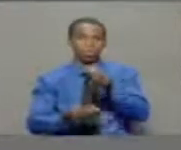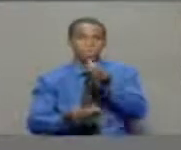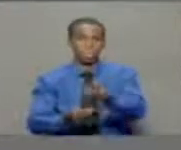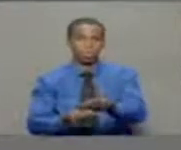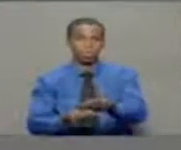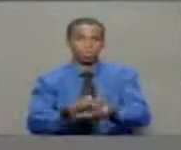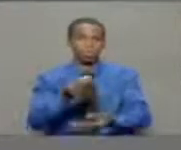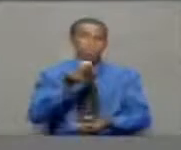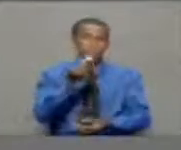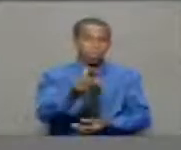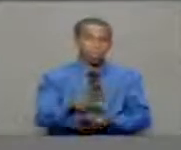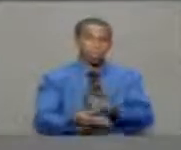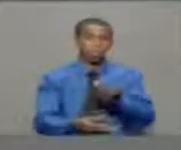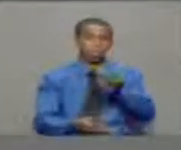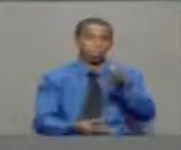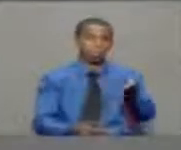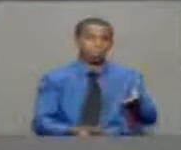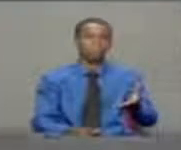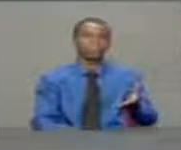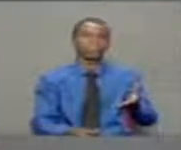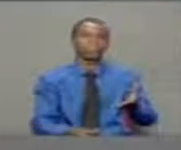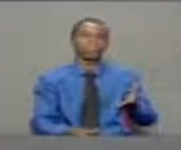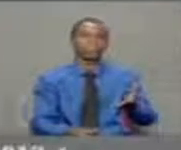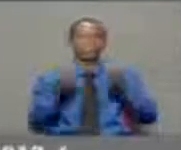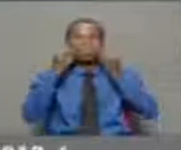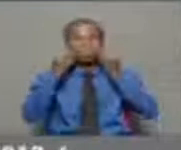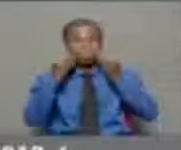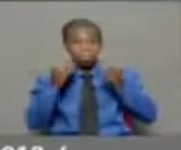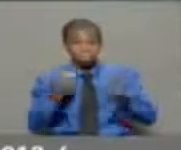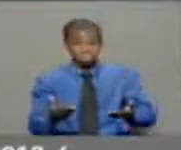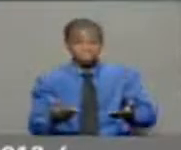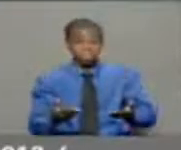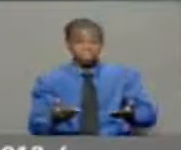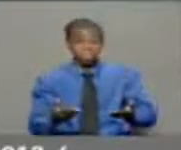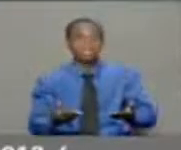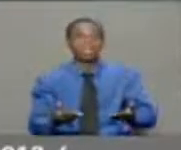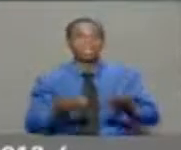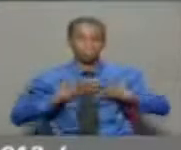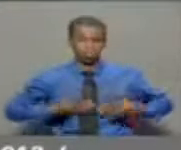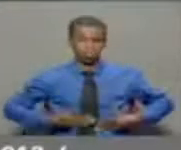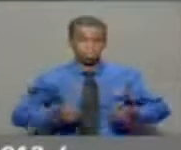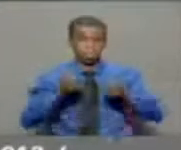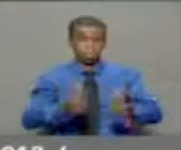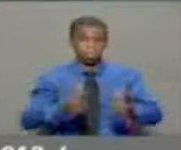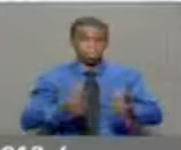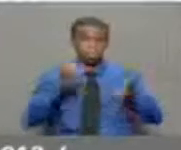Esta entrega foi feita ao Serviço Nacional de Recuperação de Ativos da Procuradoria Geral da República.